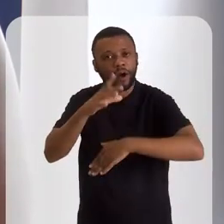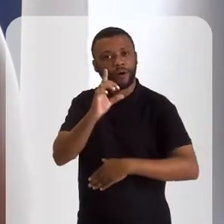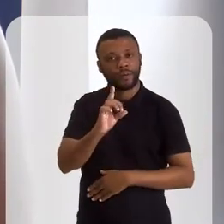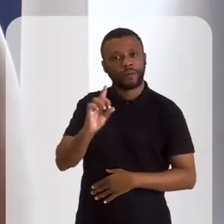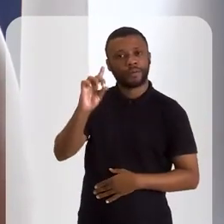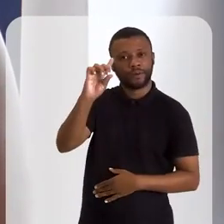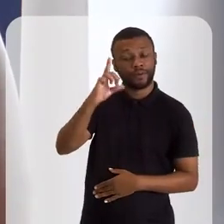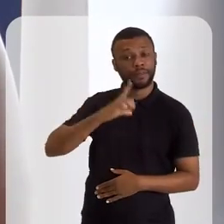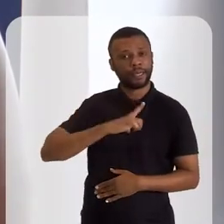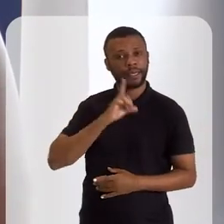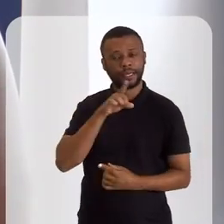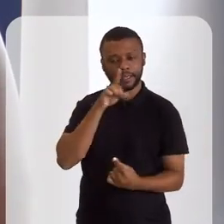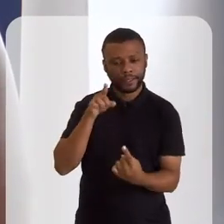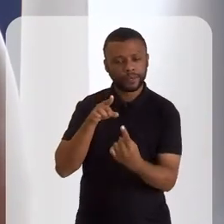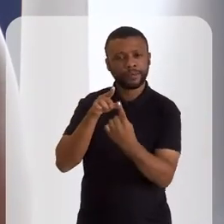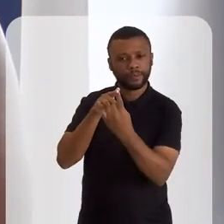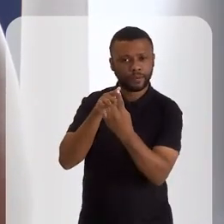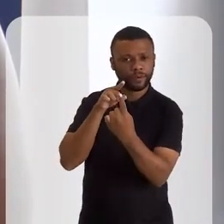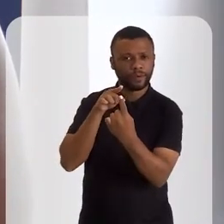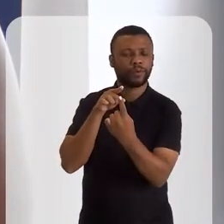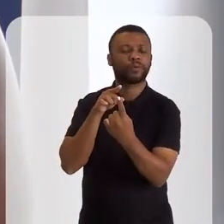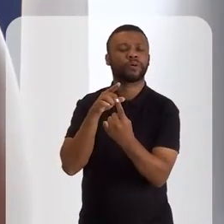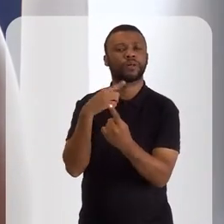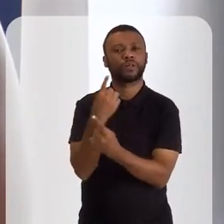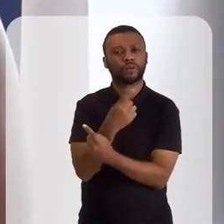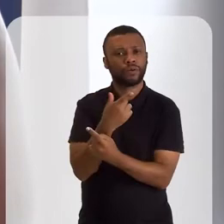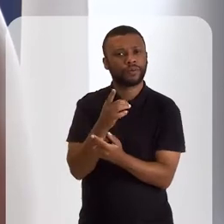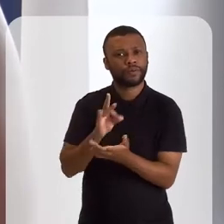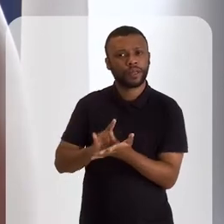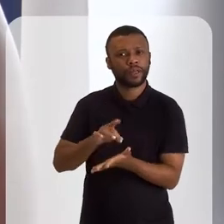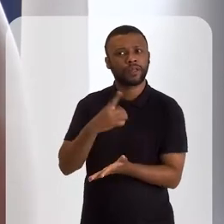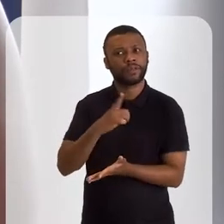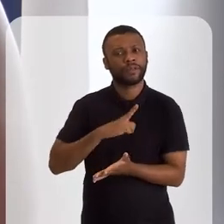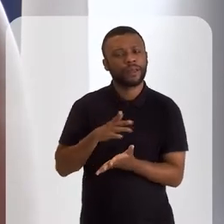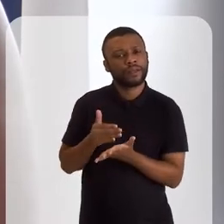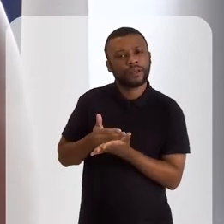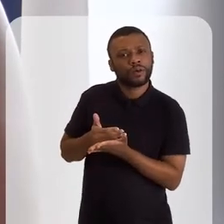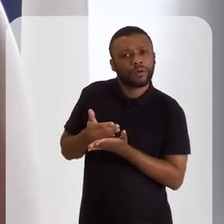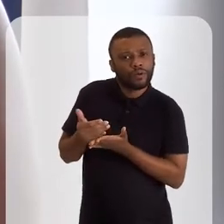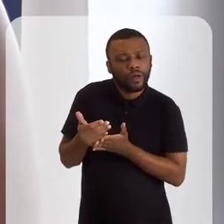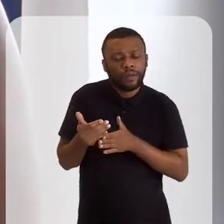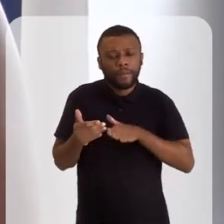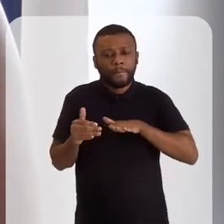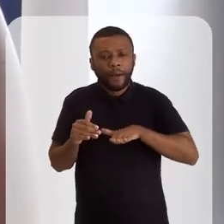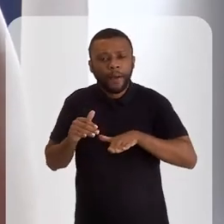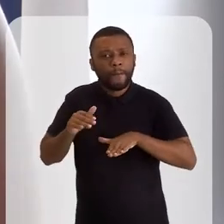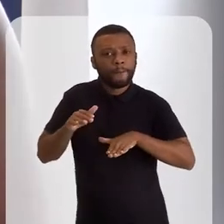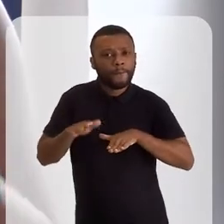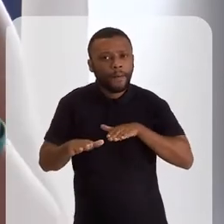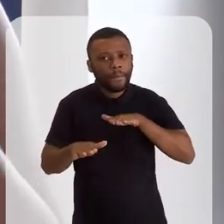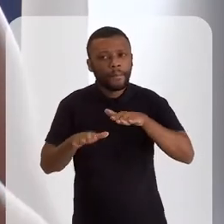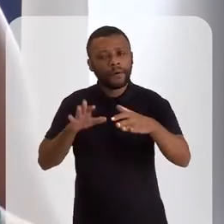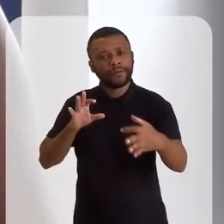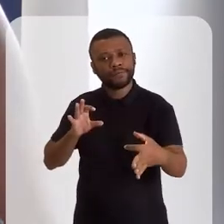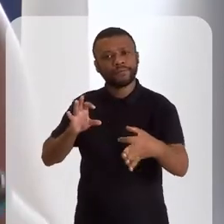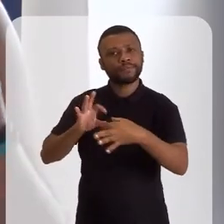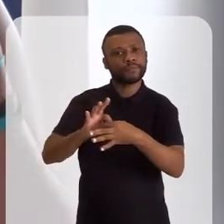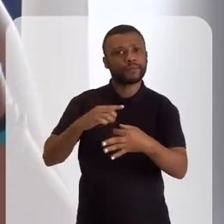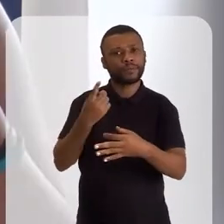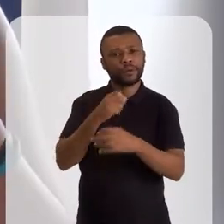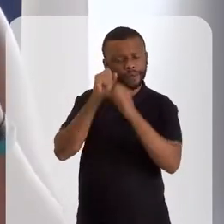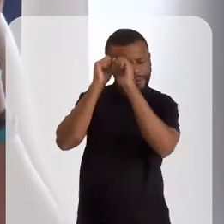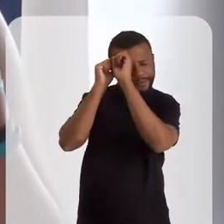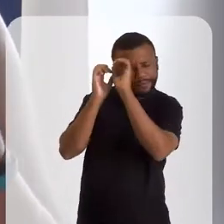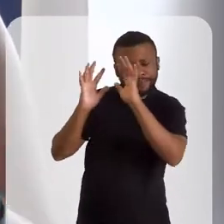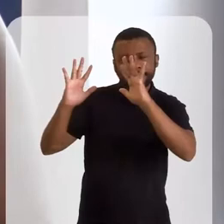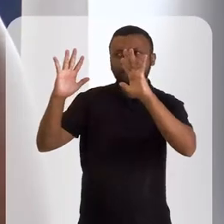gente tem essa direção, esse posicionamento, é realmente como se gente estivesse entrando em conexão. A gente faz as nossas abrições. necessário